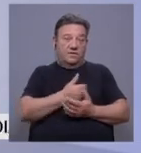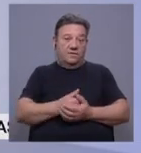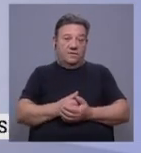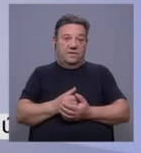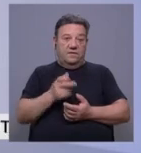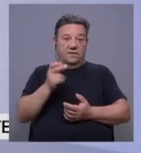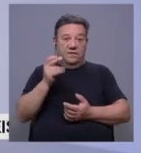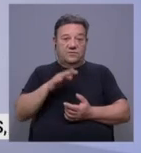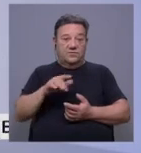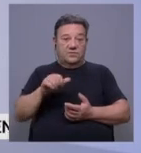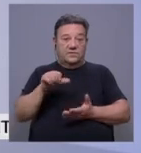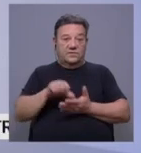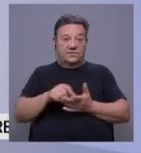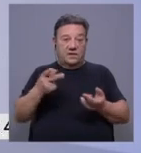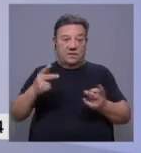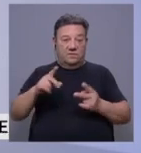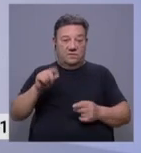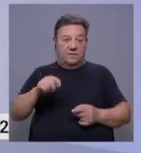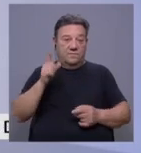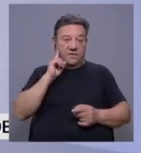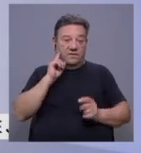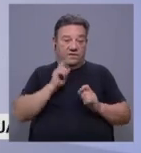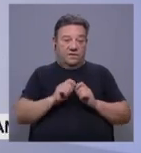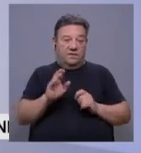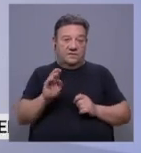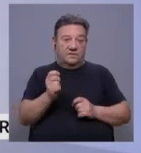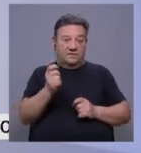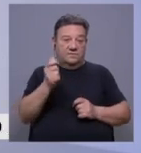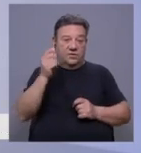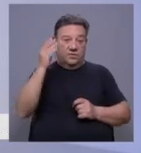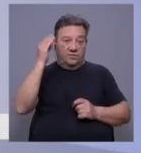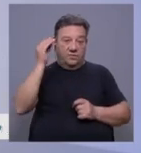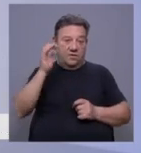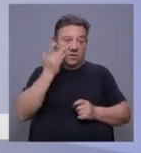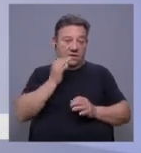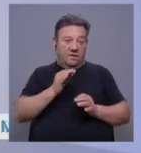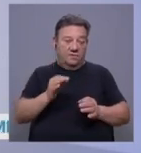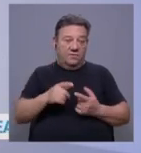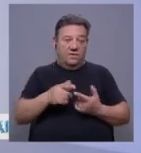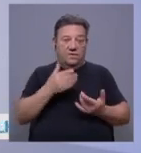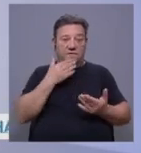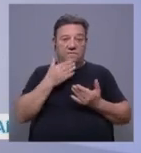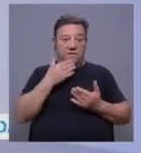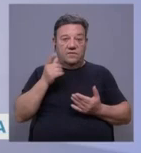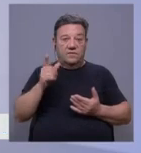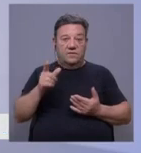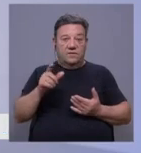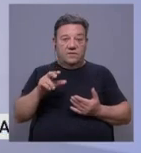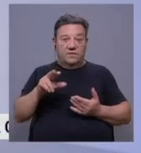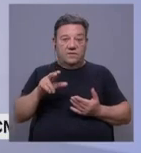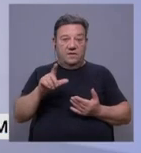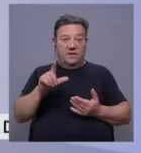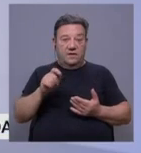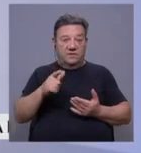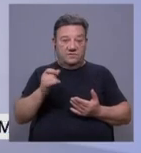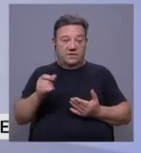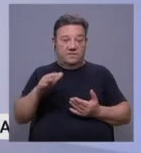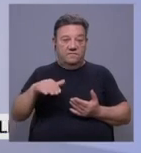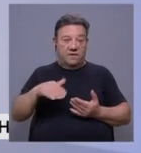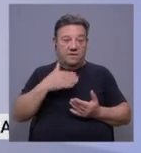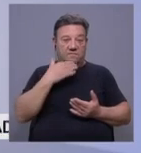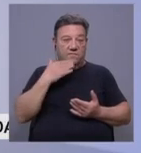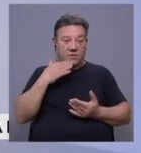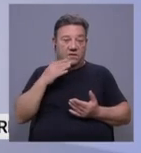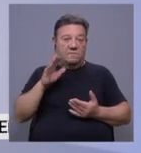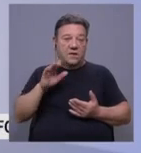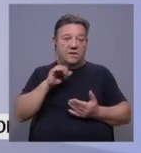Para a região centro também um dia com céu pouco nublado ou limpo, o vento será do quadrante leste fraco